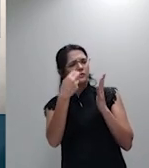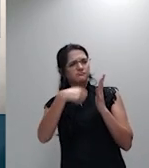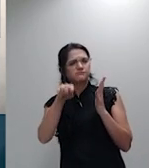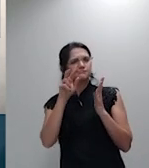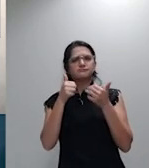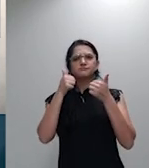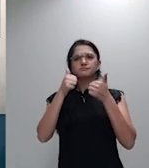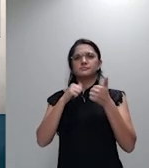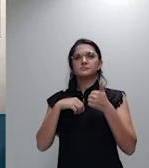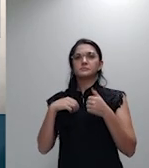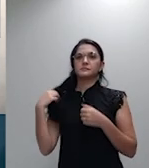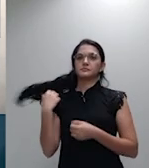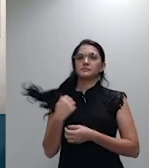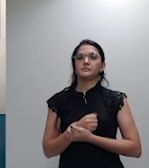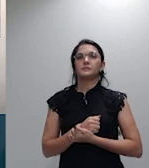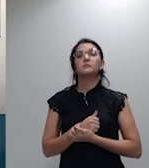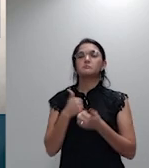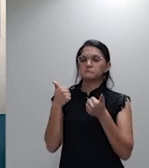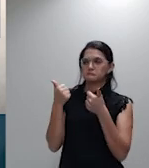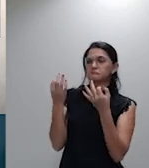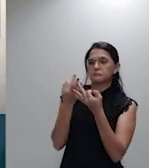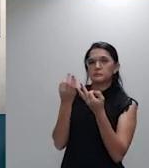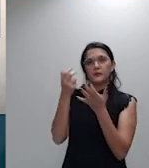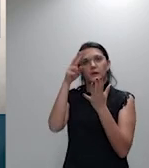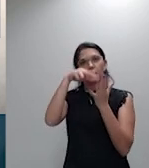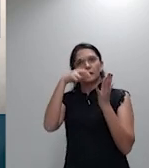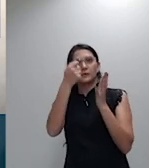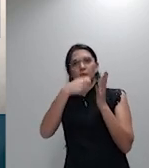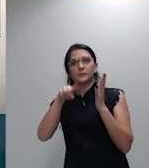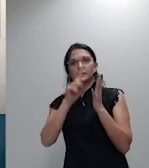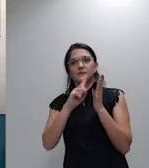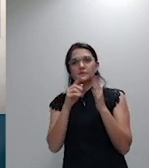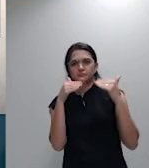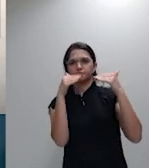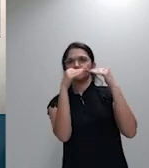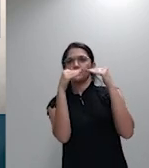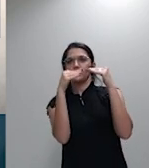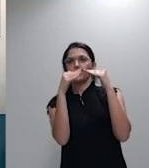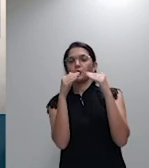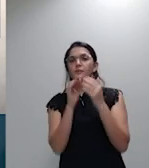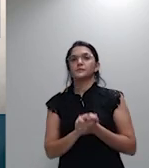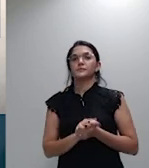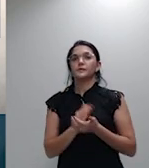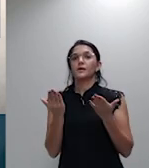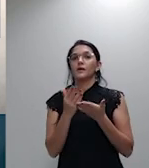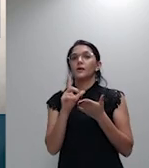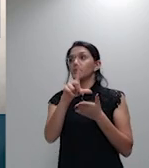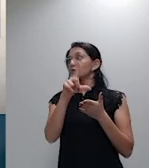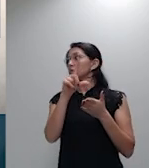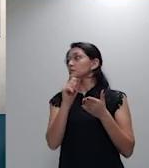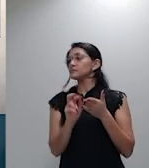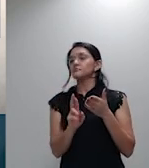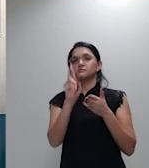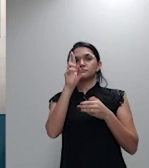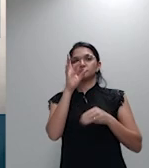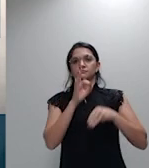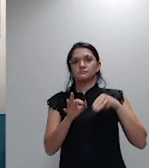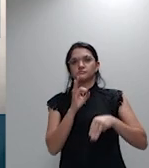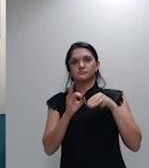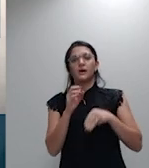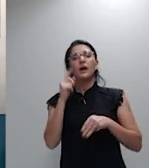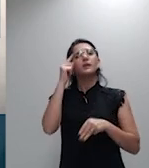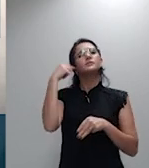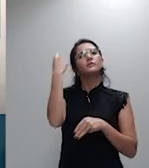Perfeito, perfeito. De acordo. Bom, consulto o relator e os advogados se podemos dispensar a leitura do relatório, que já